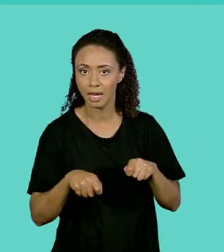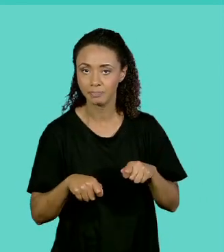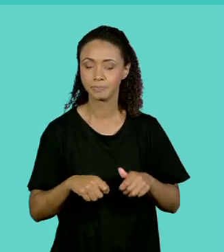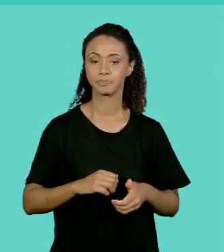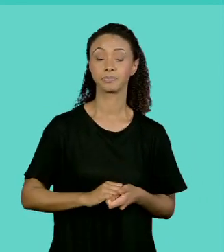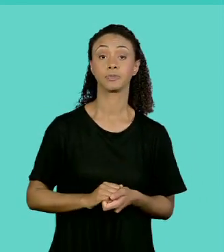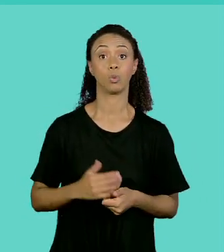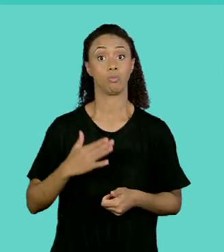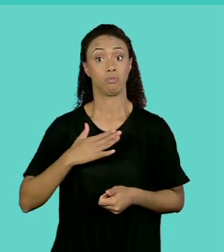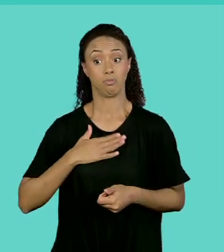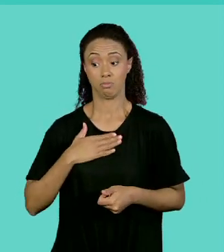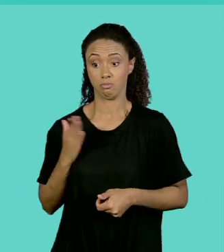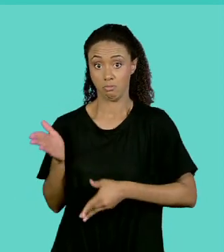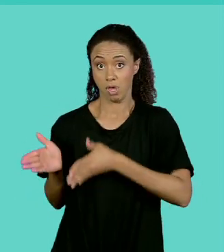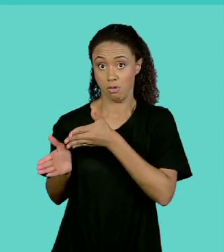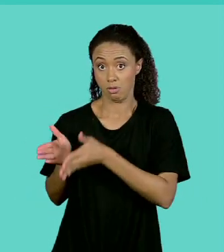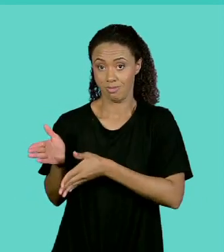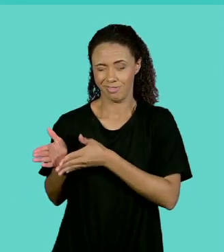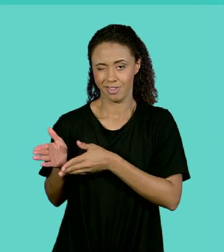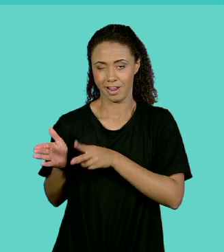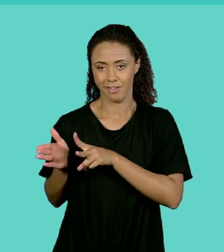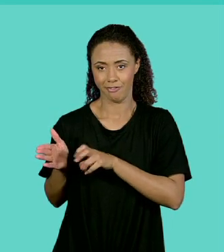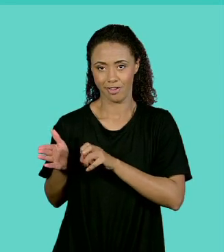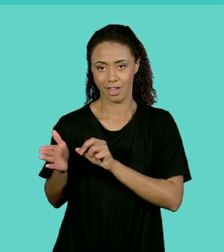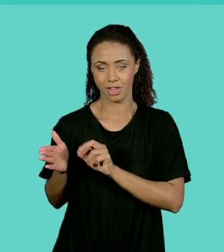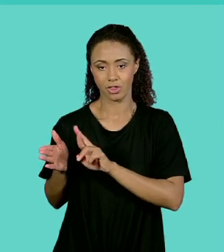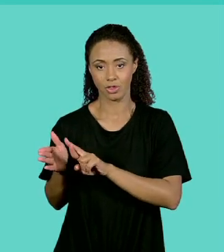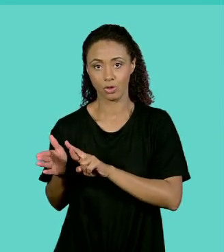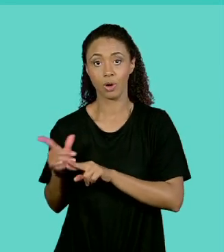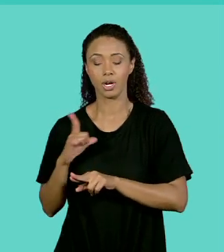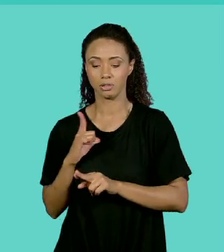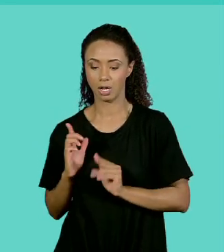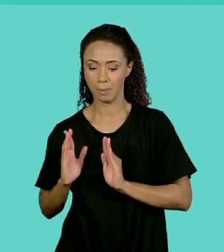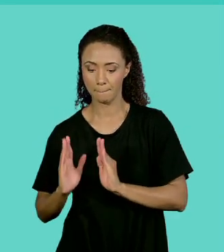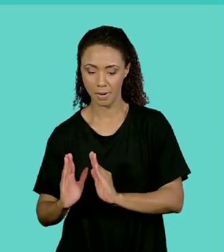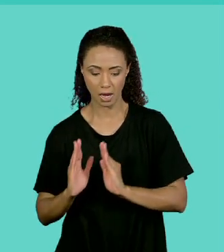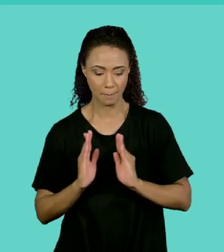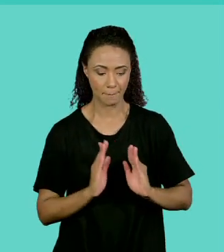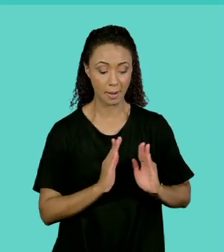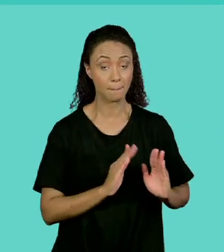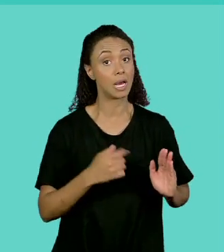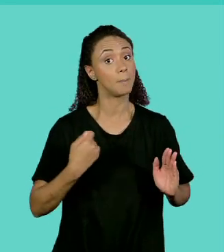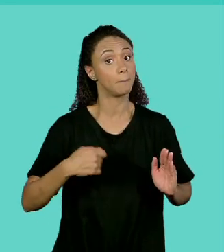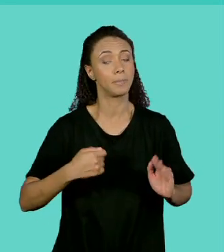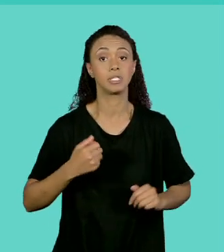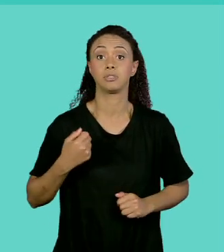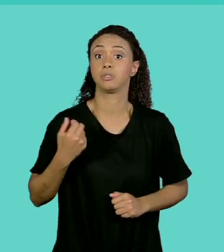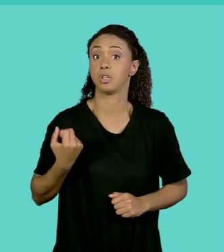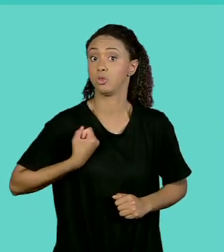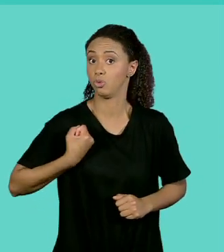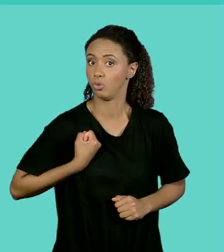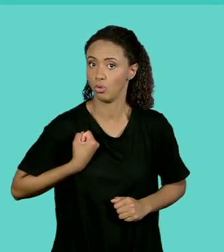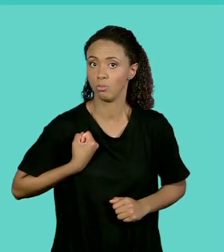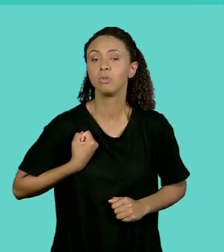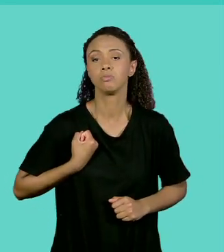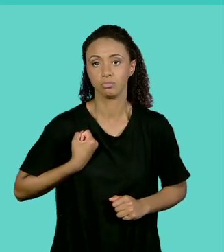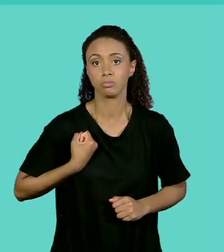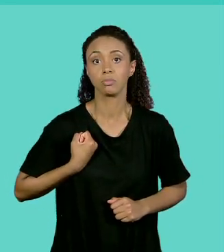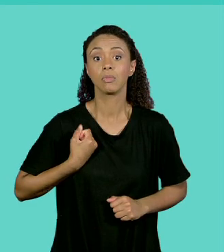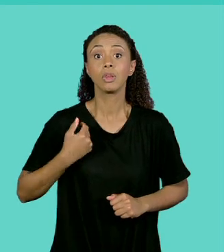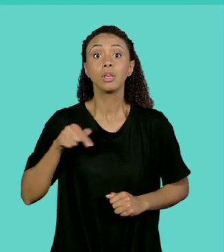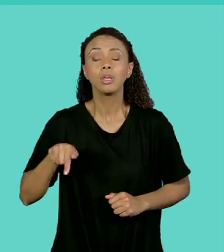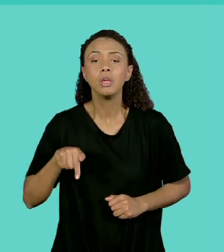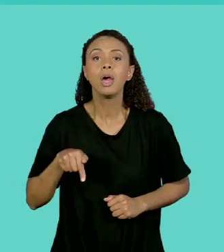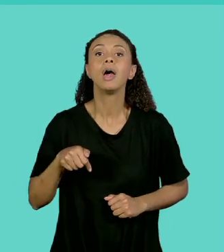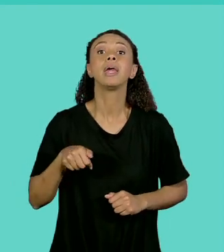vetor, ele vai ter os compartimentos, eu chamo isso por índice. Esses índices são numéricos. É um tipo de dado inteiro que eu faço a